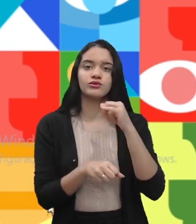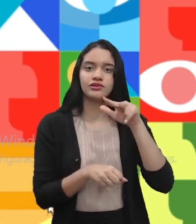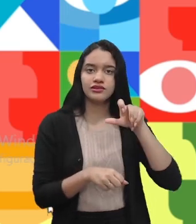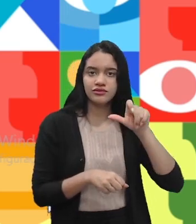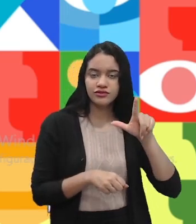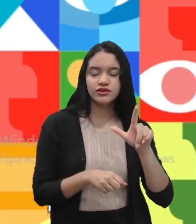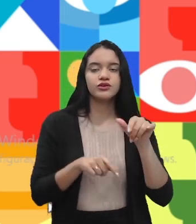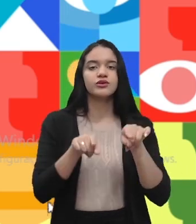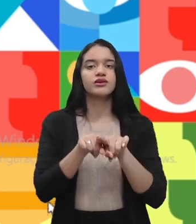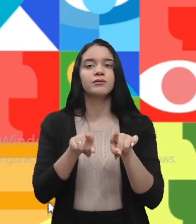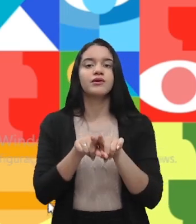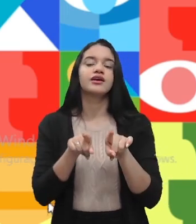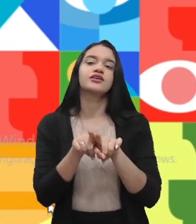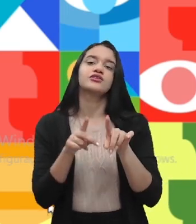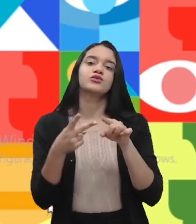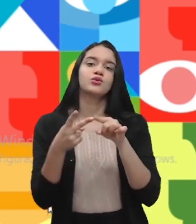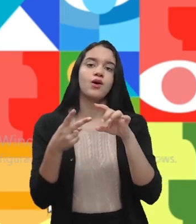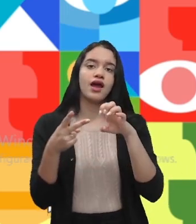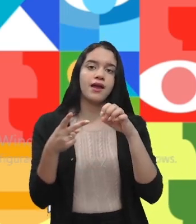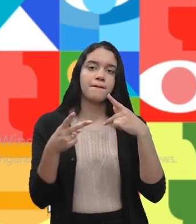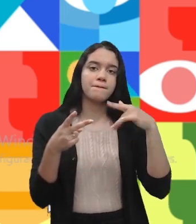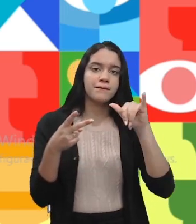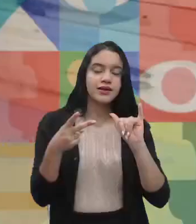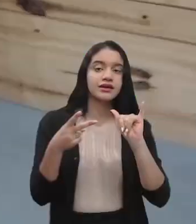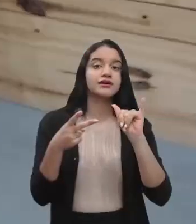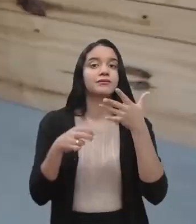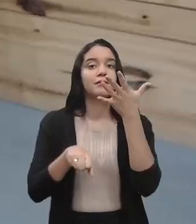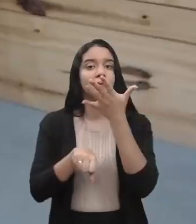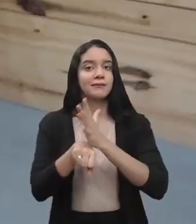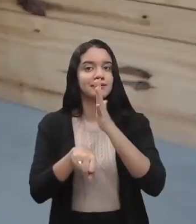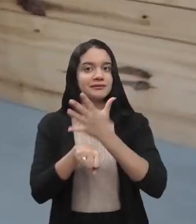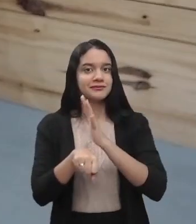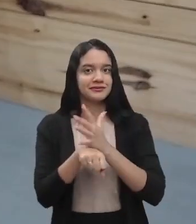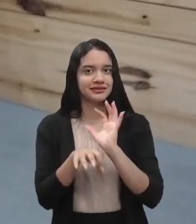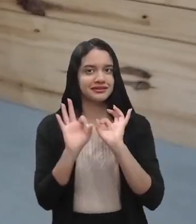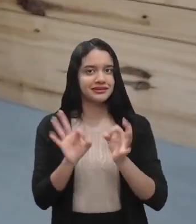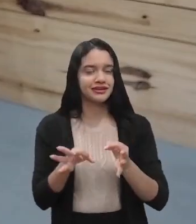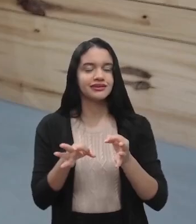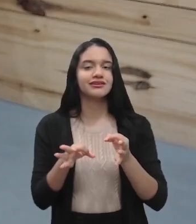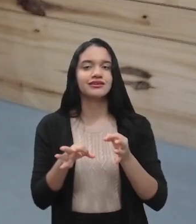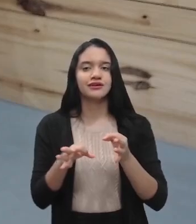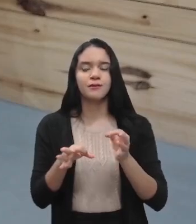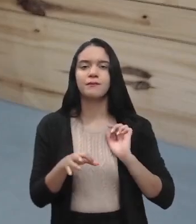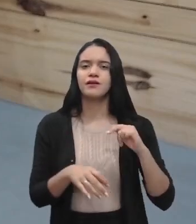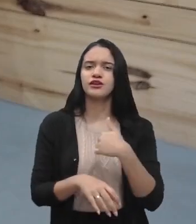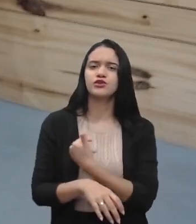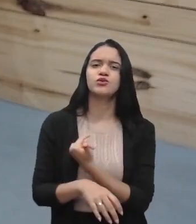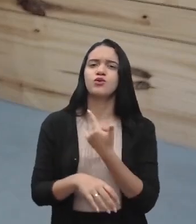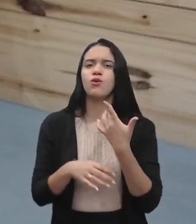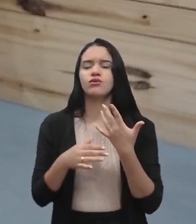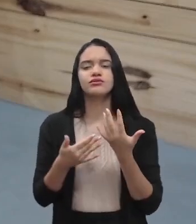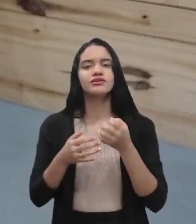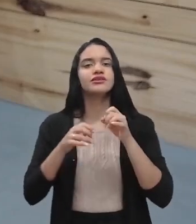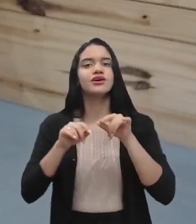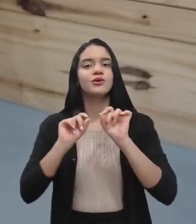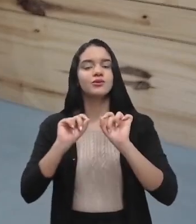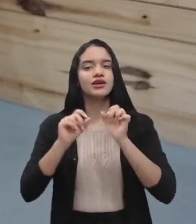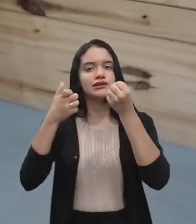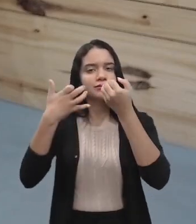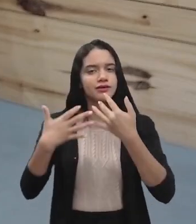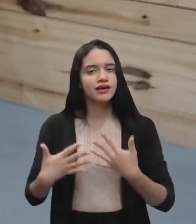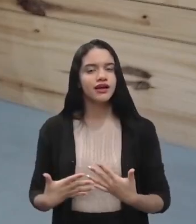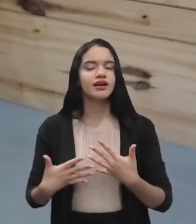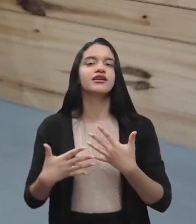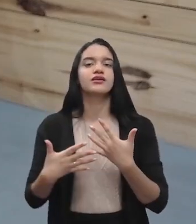do EPI, do Centro de Segurança para esta atividade, onde nós abordaremos que é uma